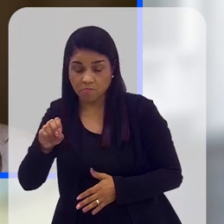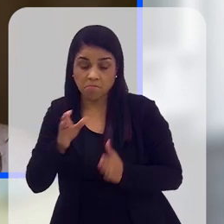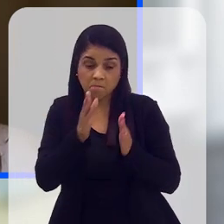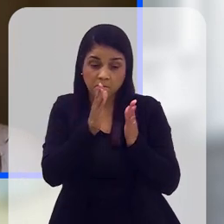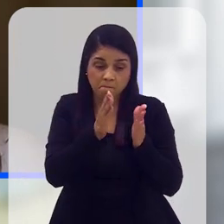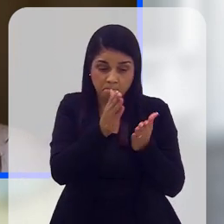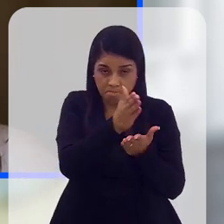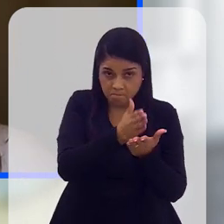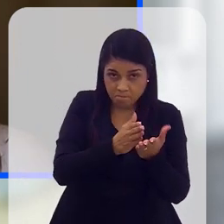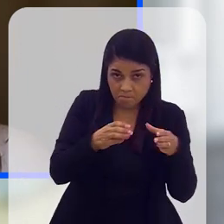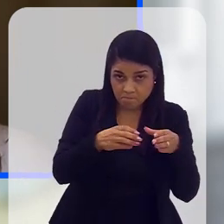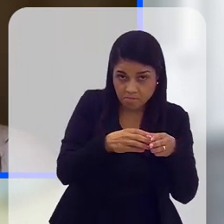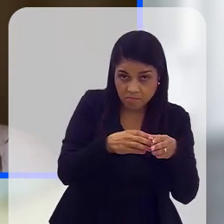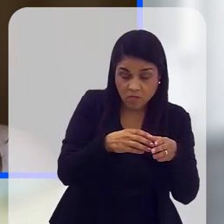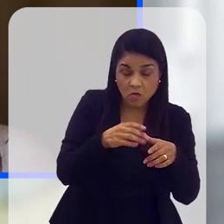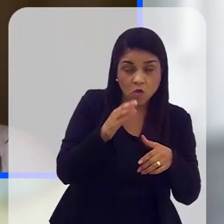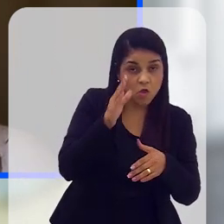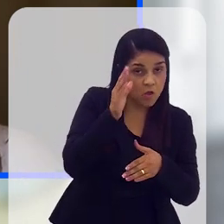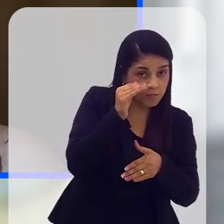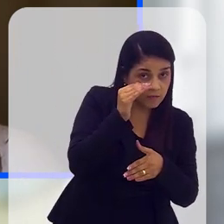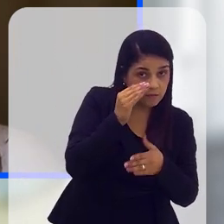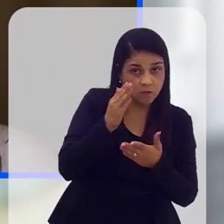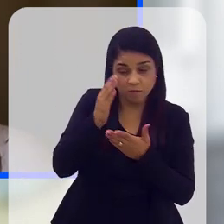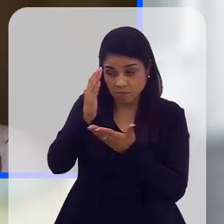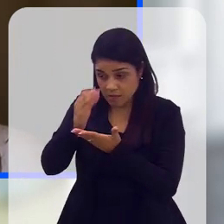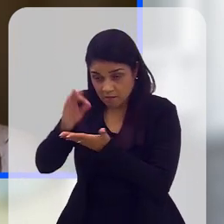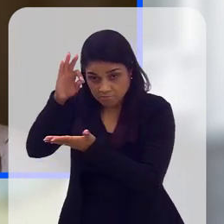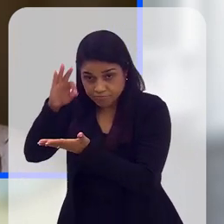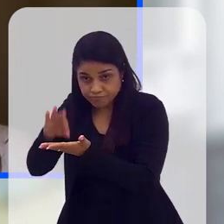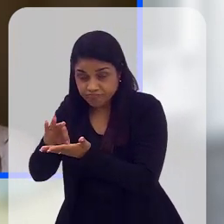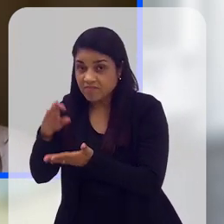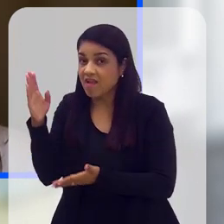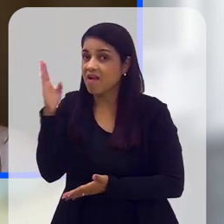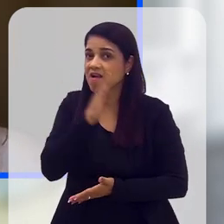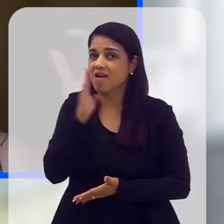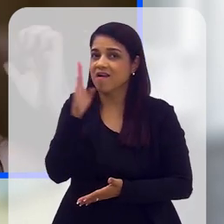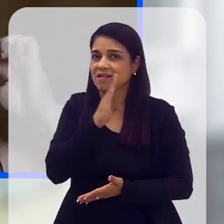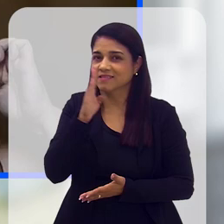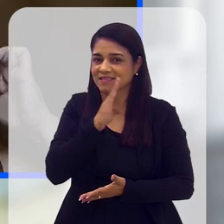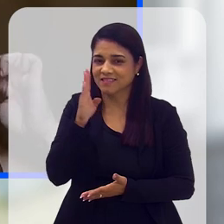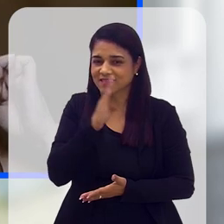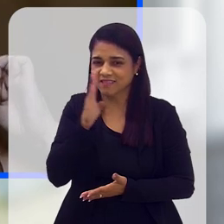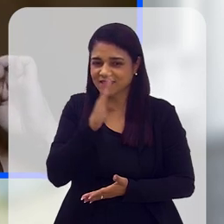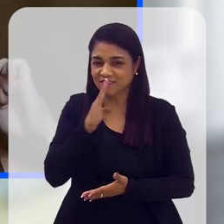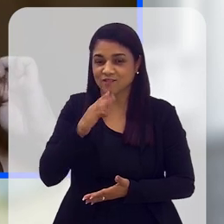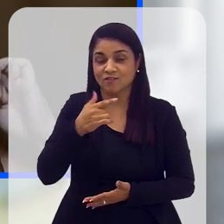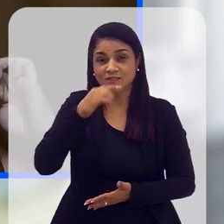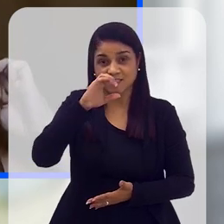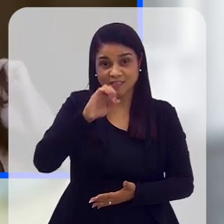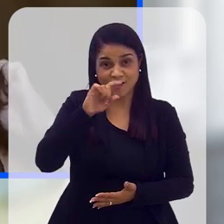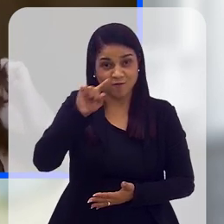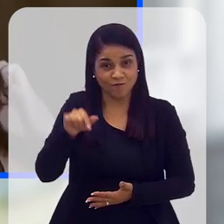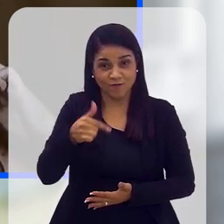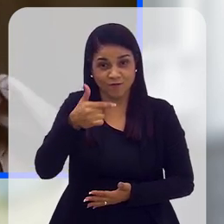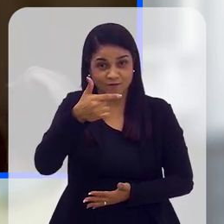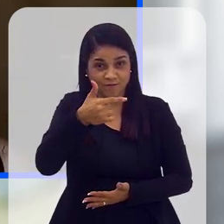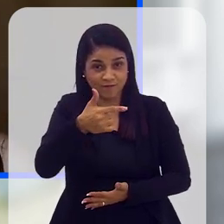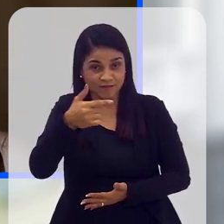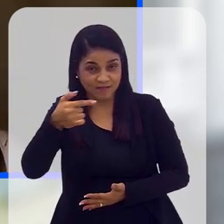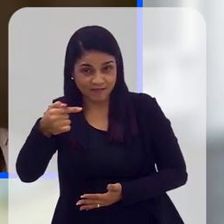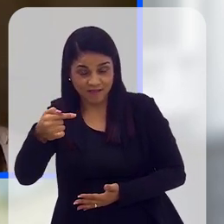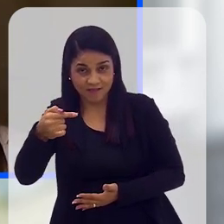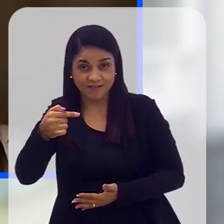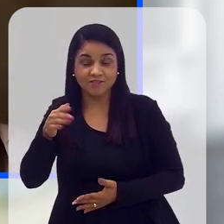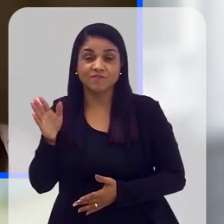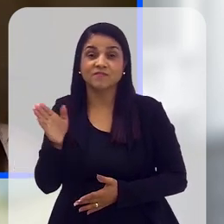observação, metade projeção, você já tem uma taxa de aceleração que varia entre 0,27 e